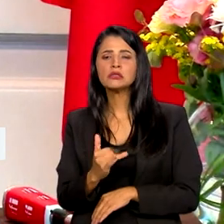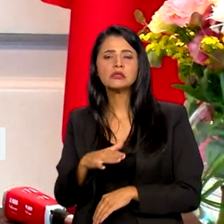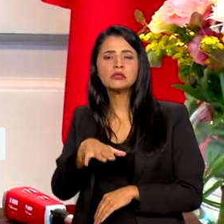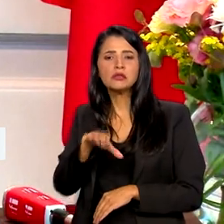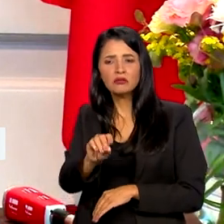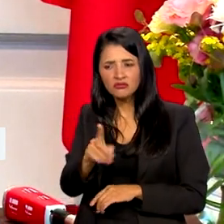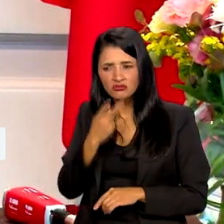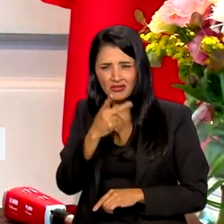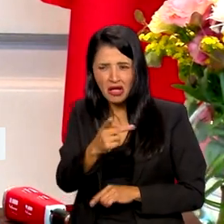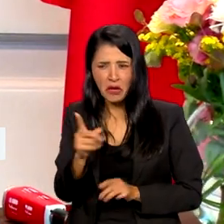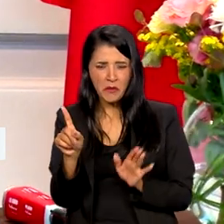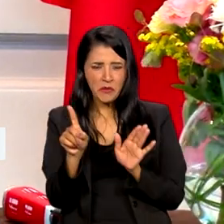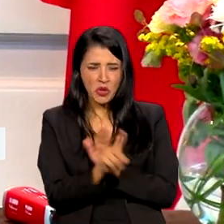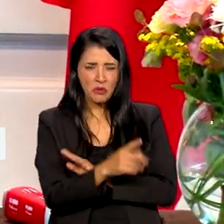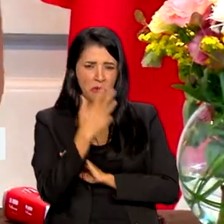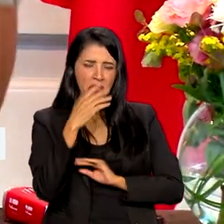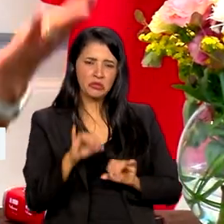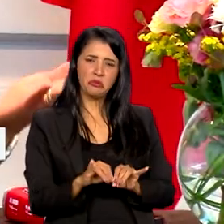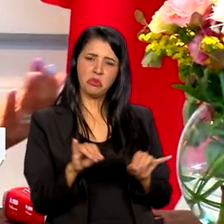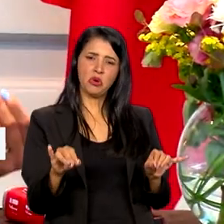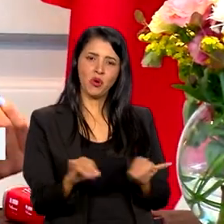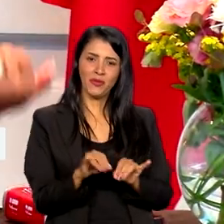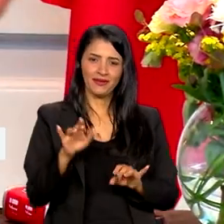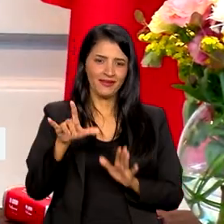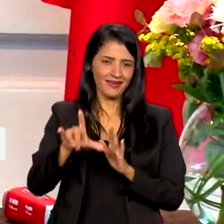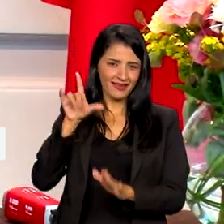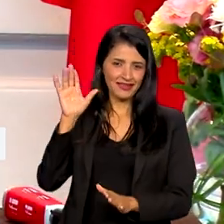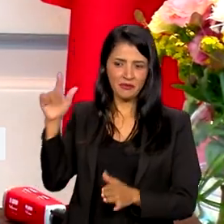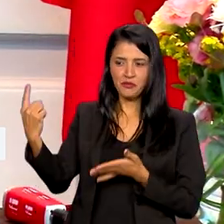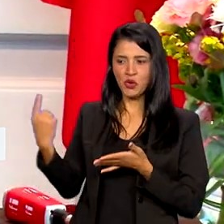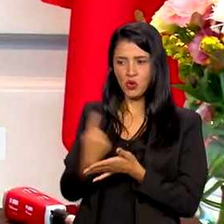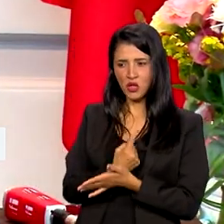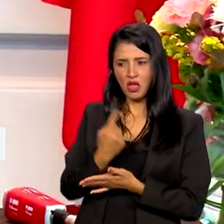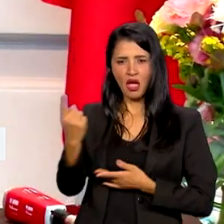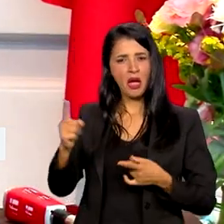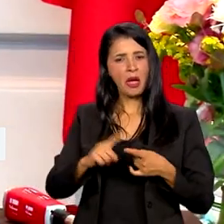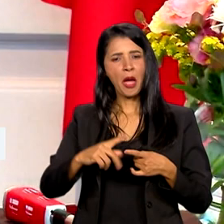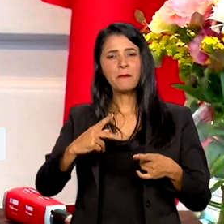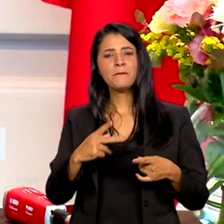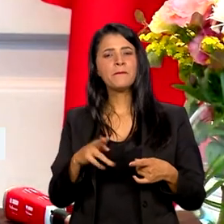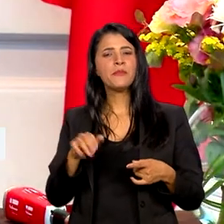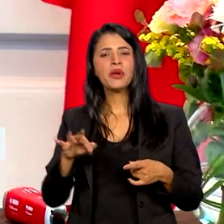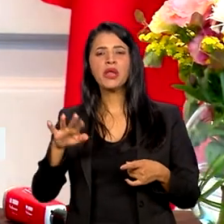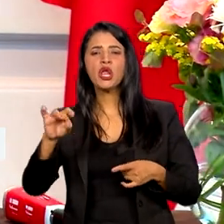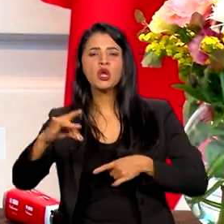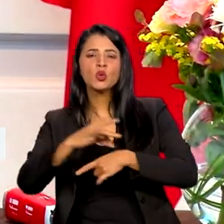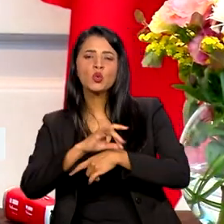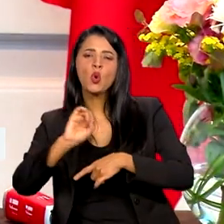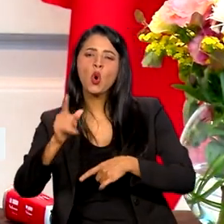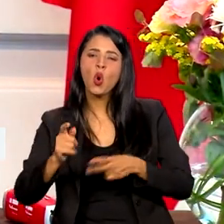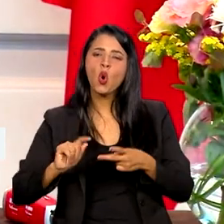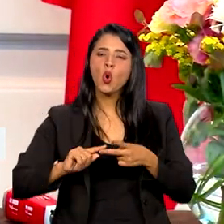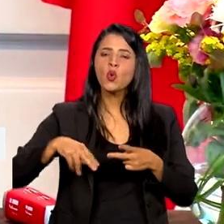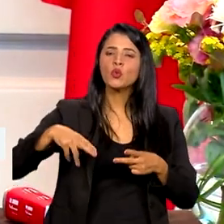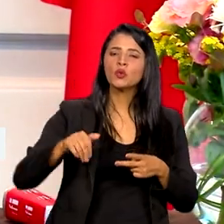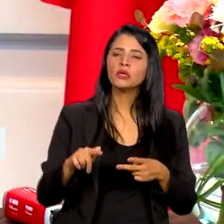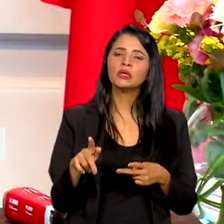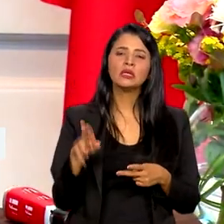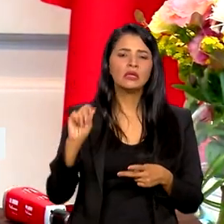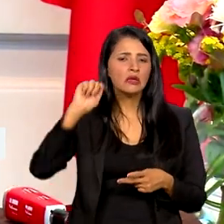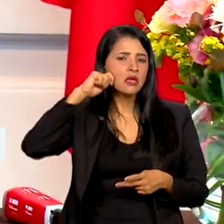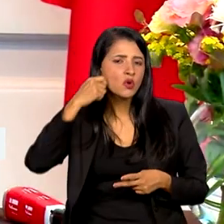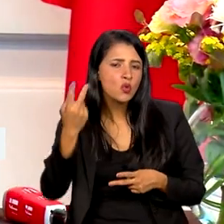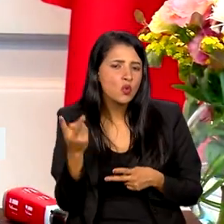pergunta que pode ser meio boba, como por exemplo, já me perguntaram em entrevista, a gente fala preto ou negro, mas as perguntas mais bobas que